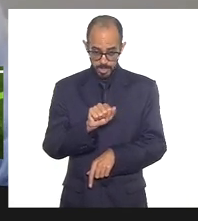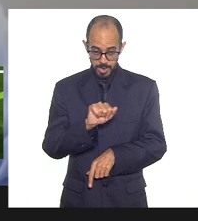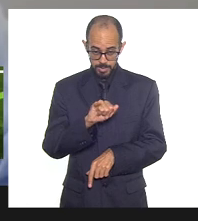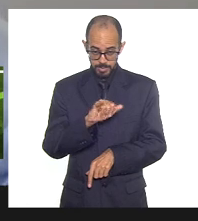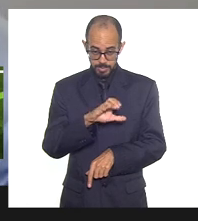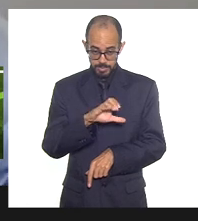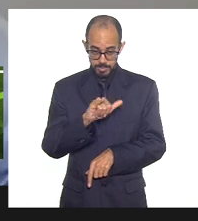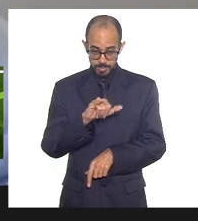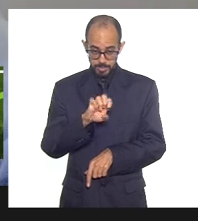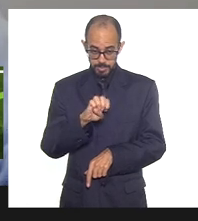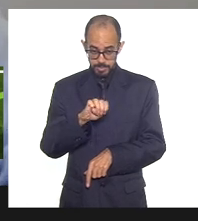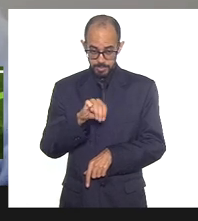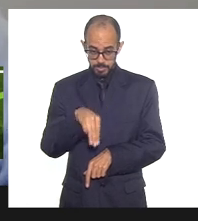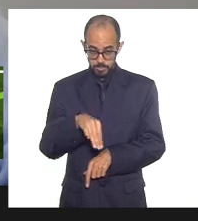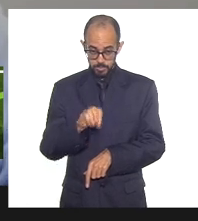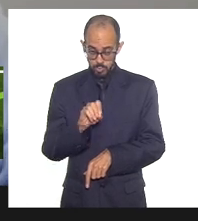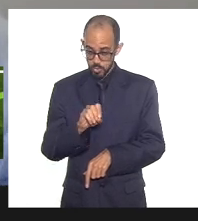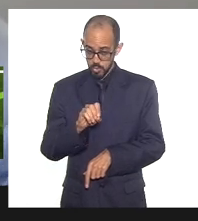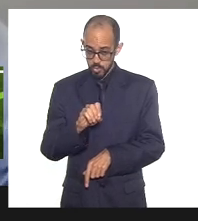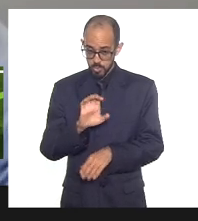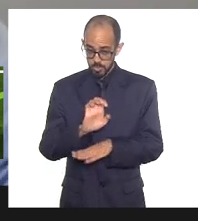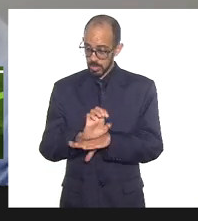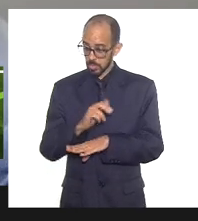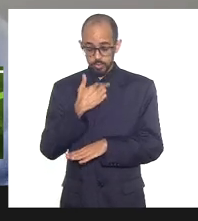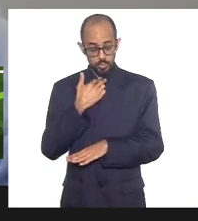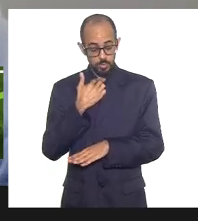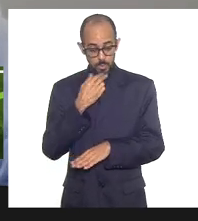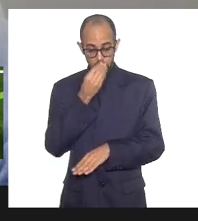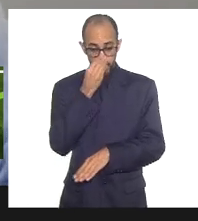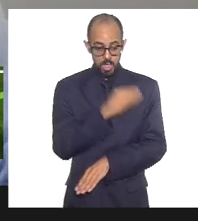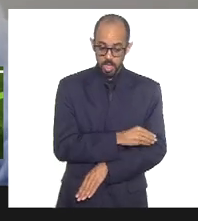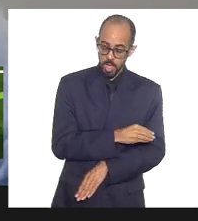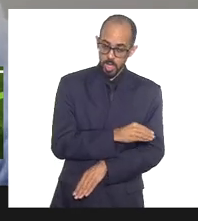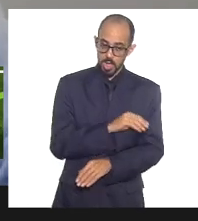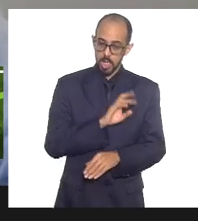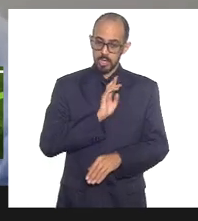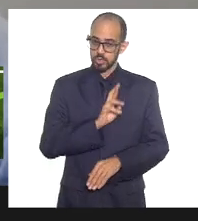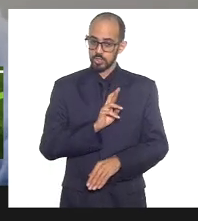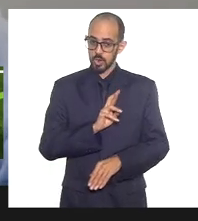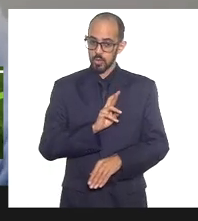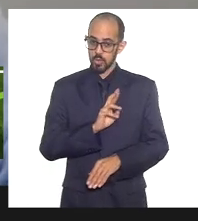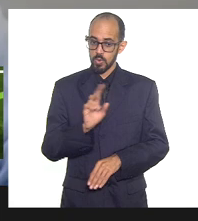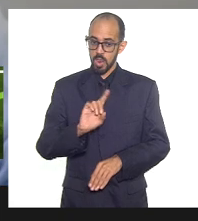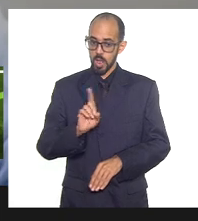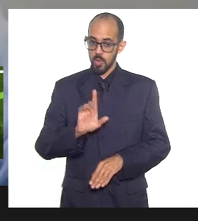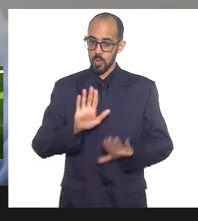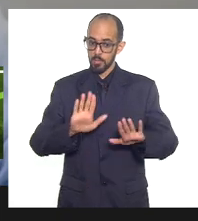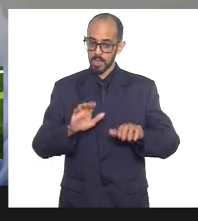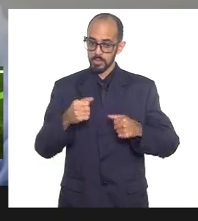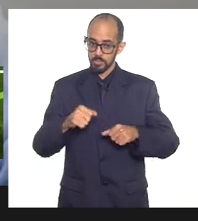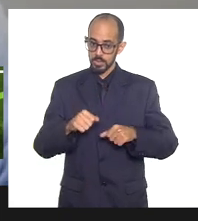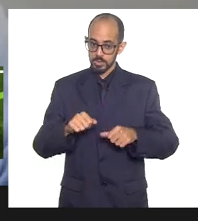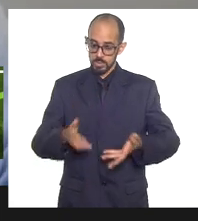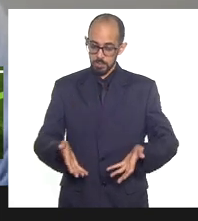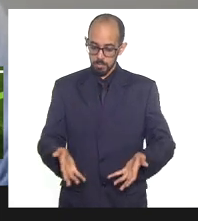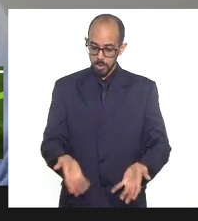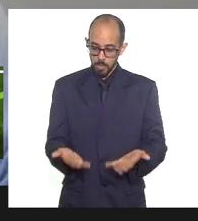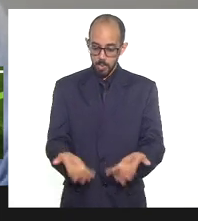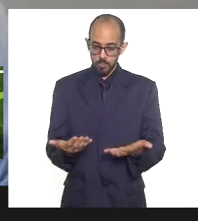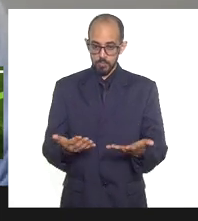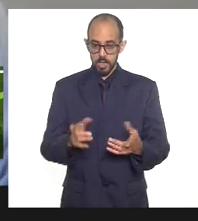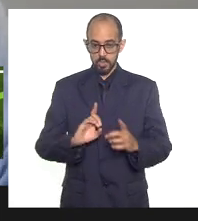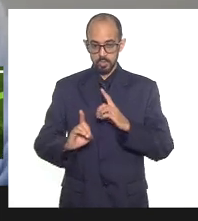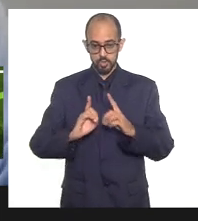no sentido de rejeitar as religiões, elas não devem professar nenhuma delas, mas devem atuar no sentido de promover o diálogo